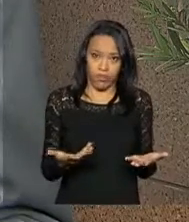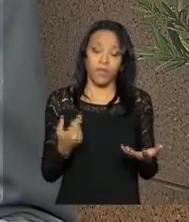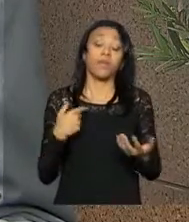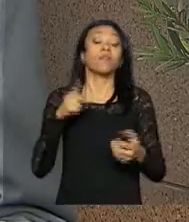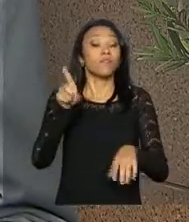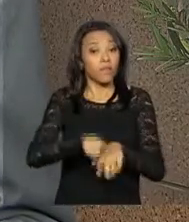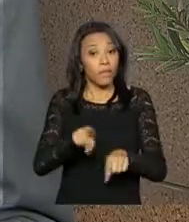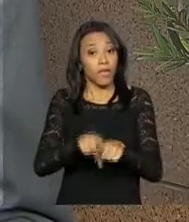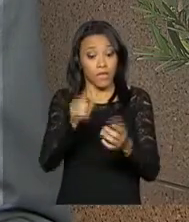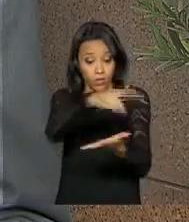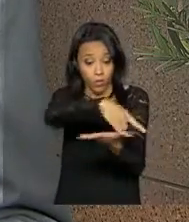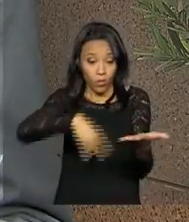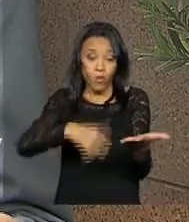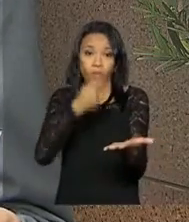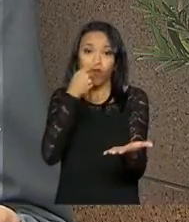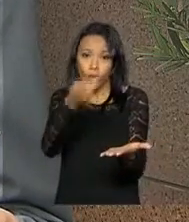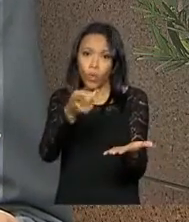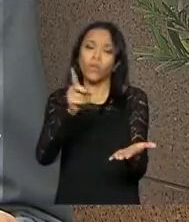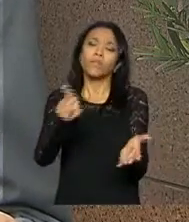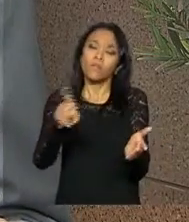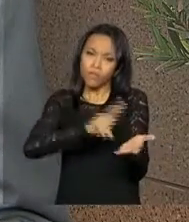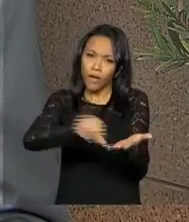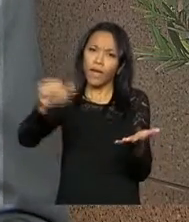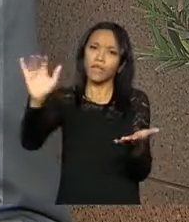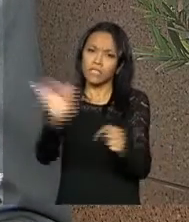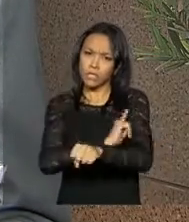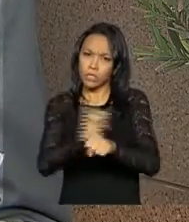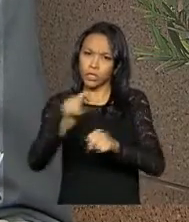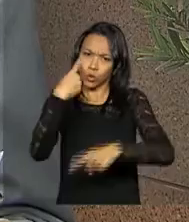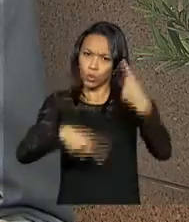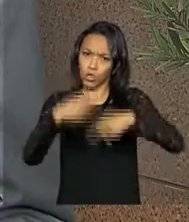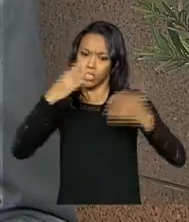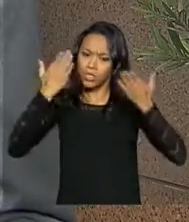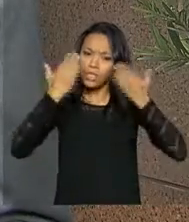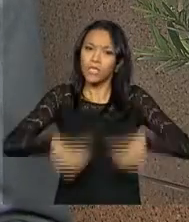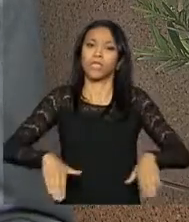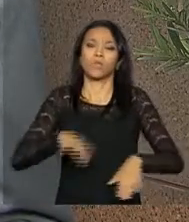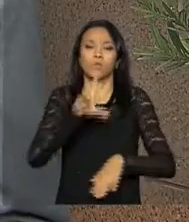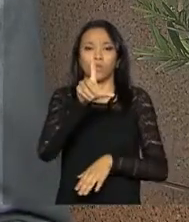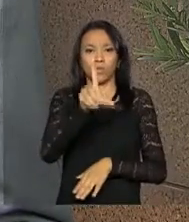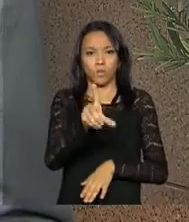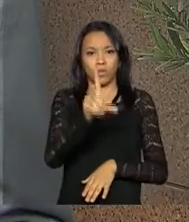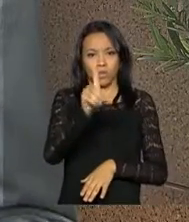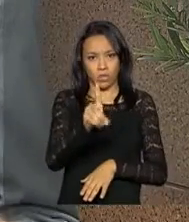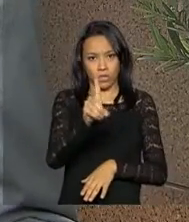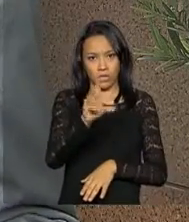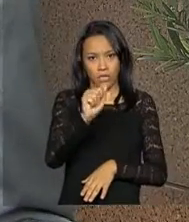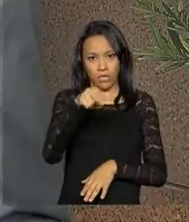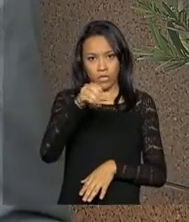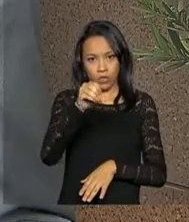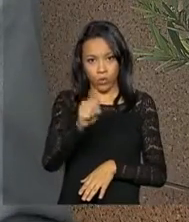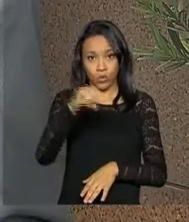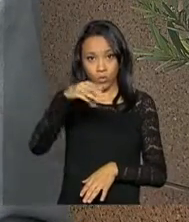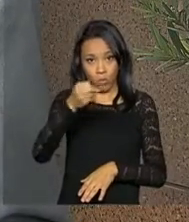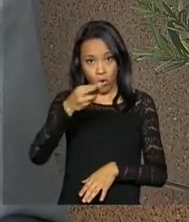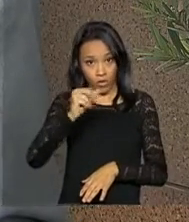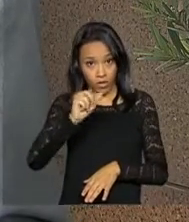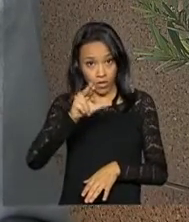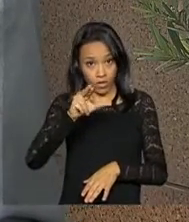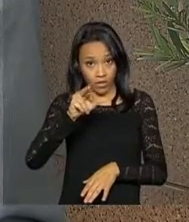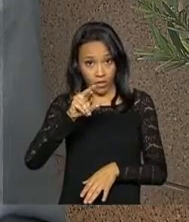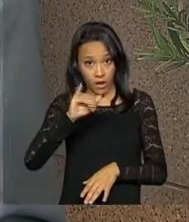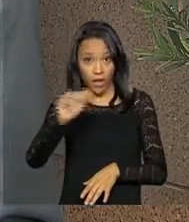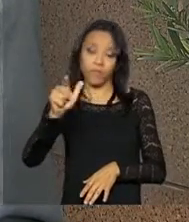acordo com a nota, eventuais ações judiciais de reparação de danos morais também estão sob análise de advogados privados da